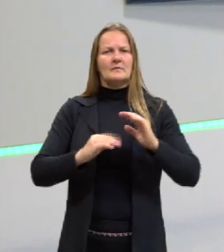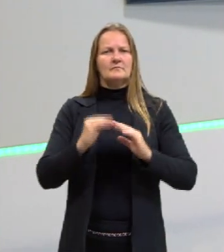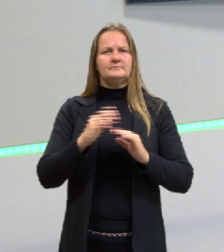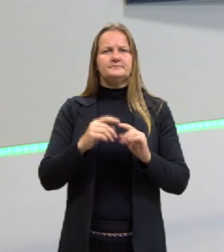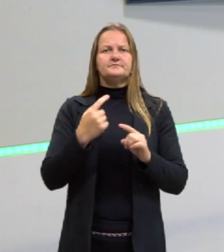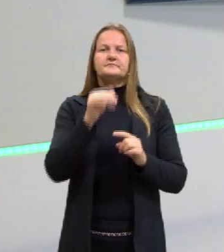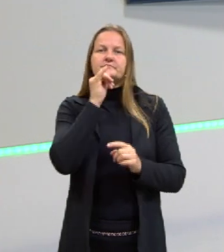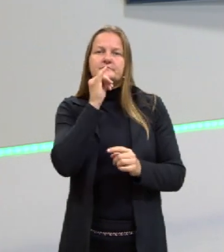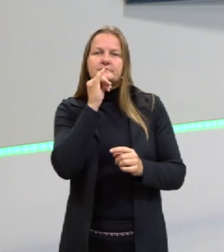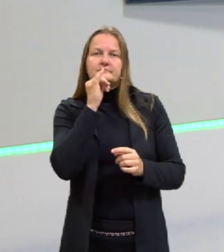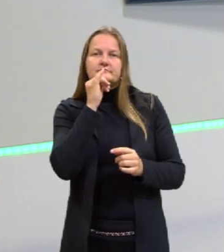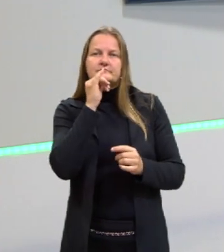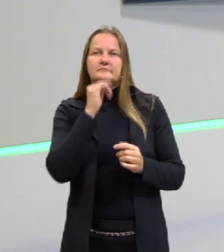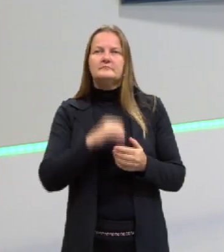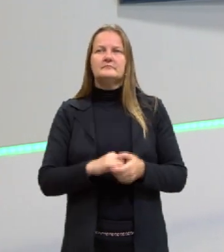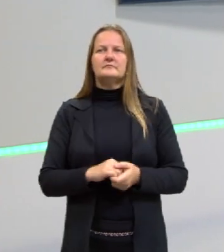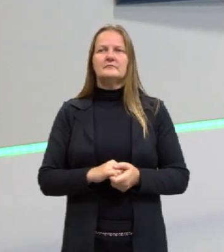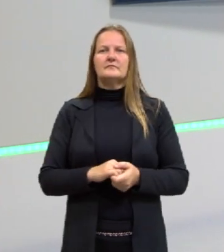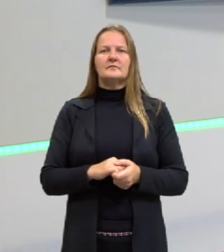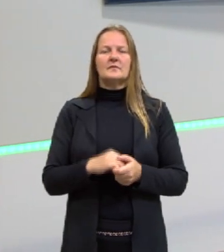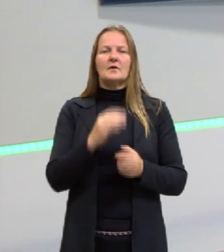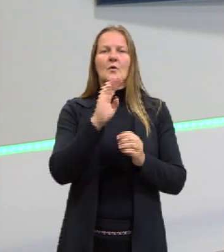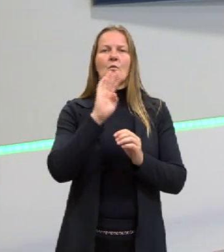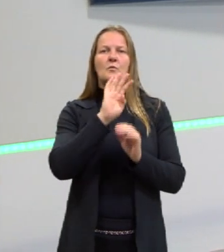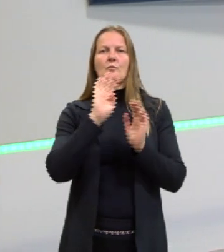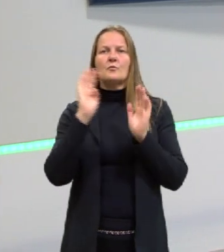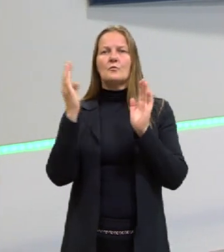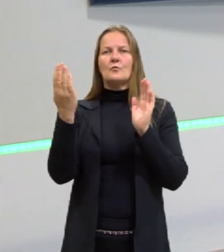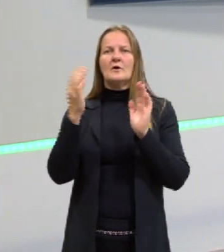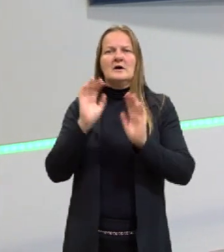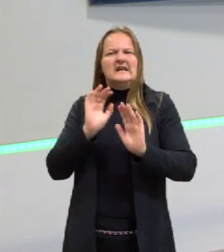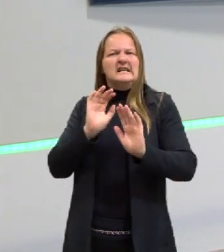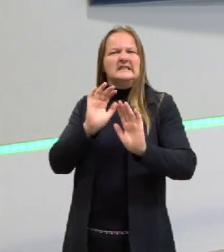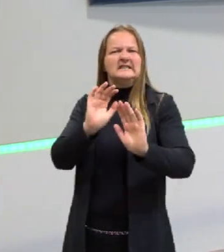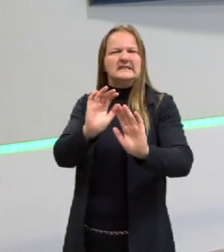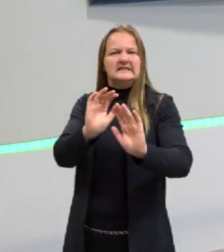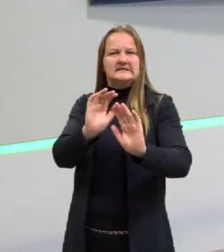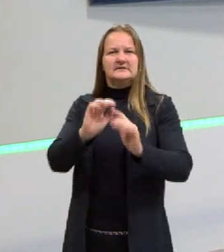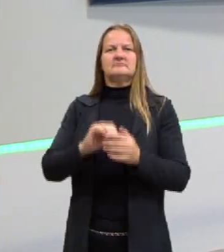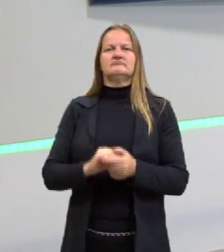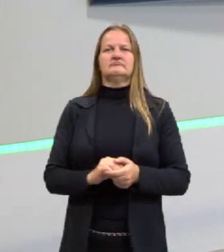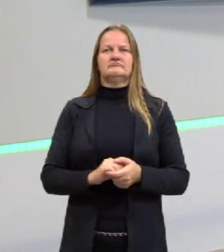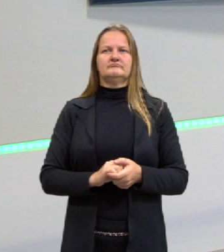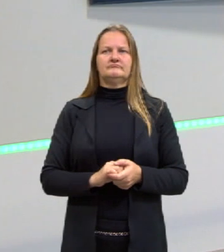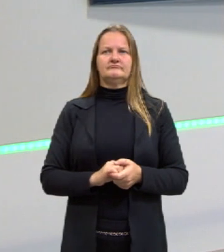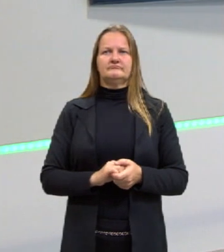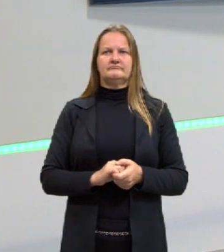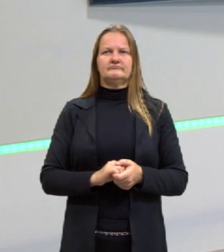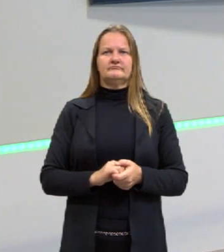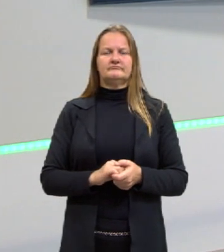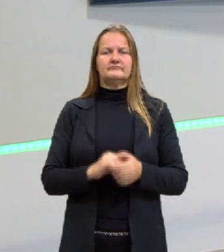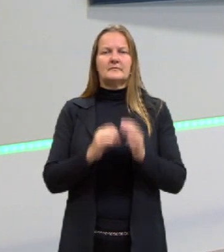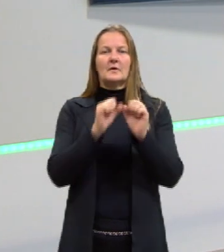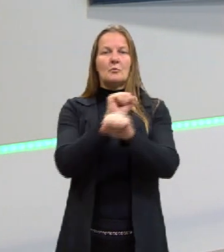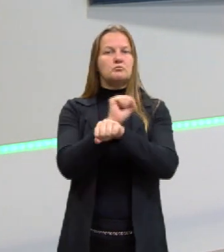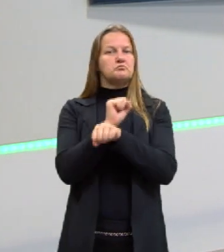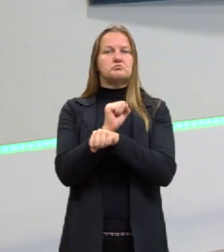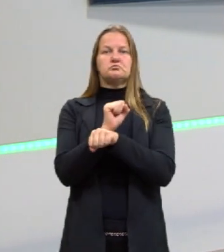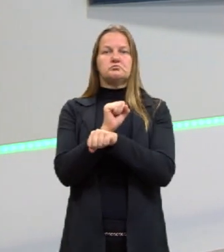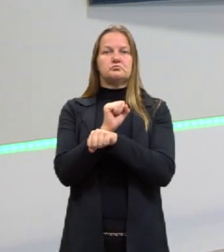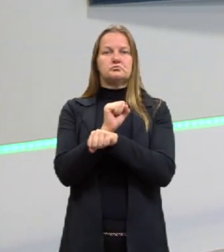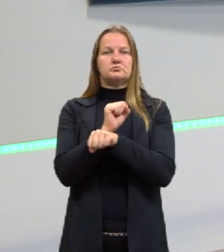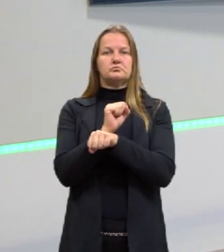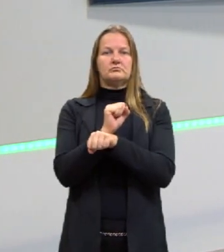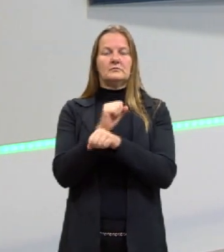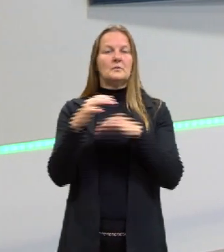Por exemplo, aqui nesse quadro, eu estaria empurrando. Mas vejam que ele continua estático, ele